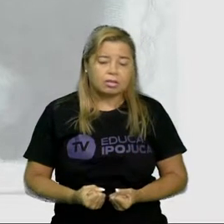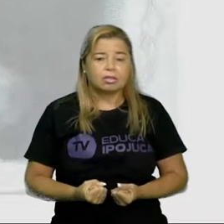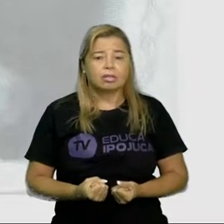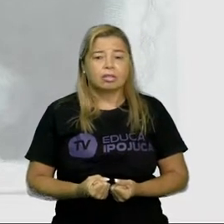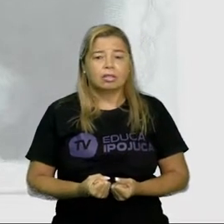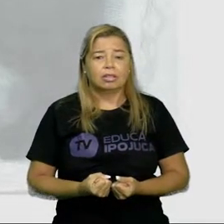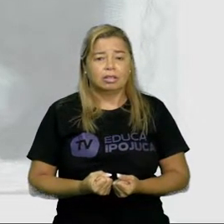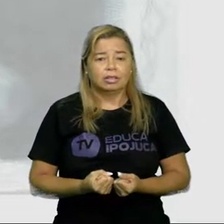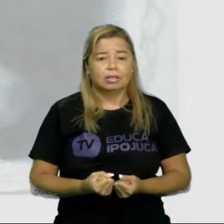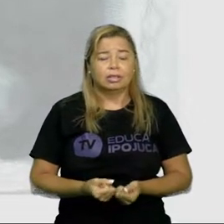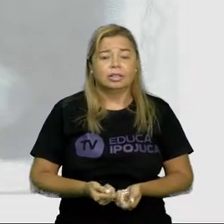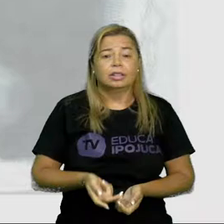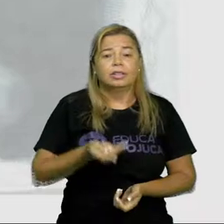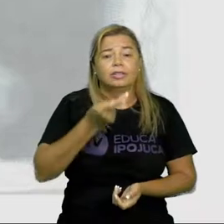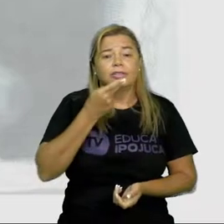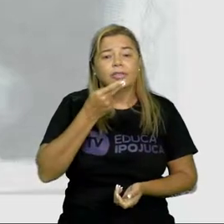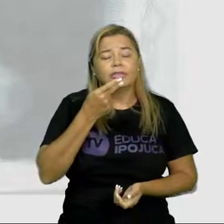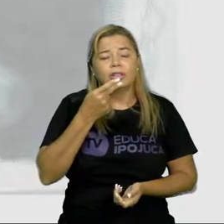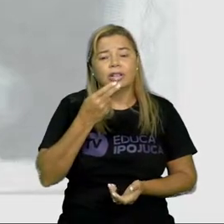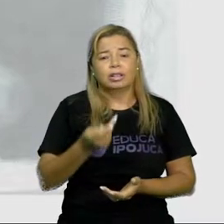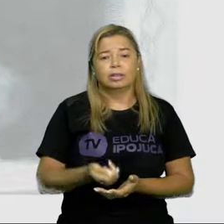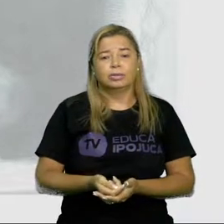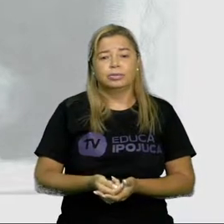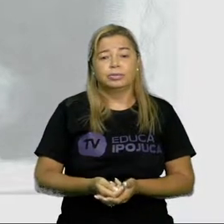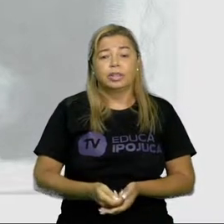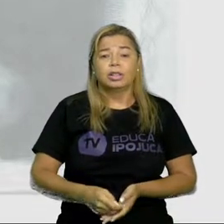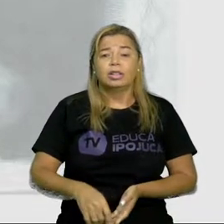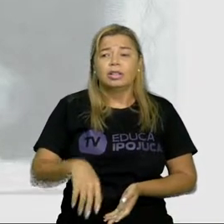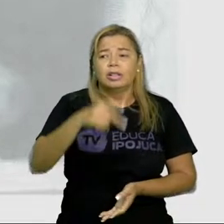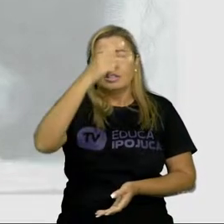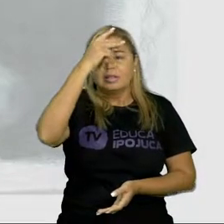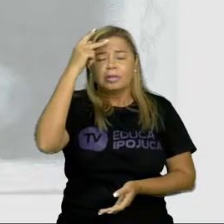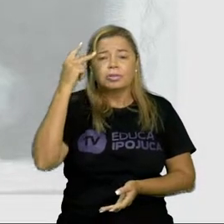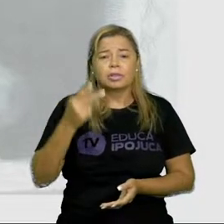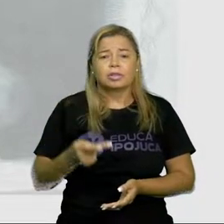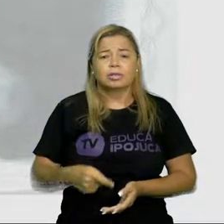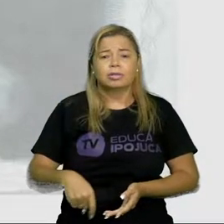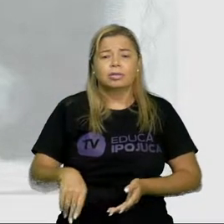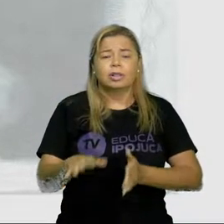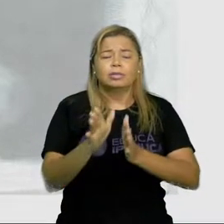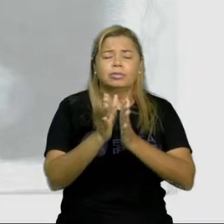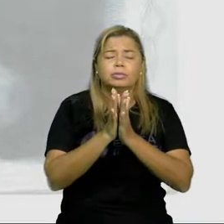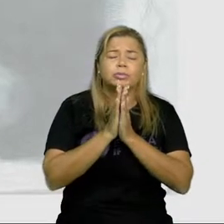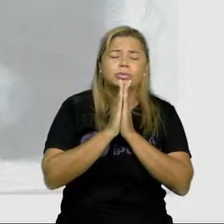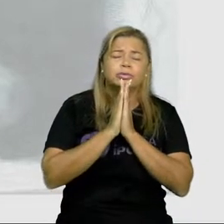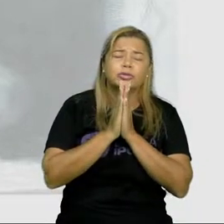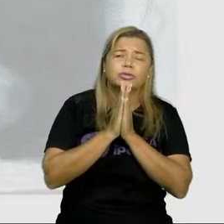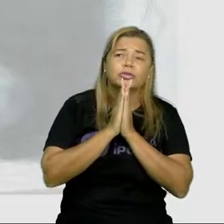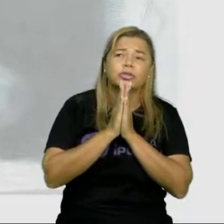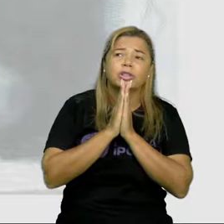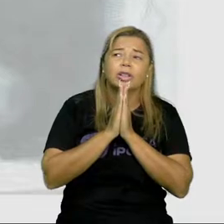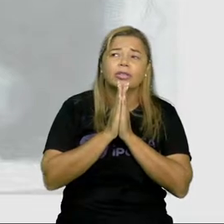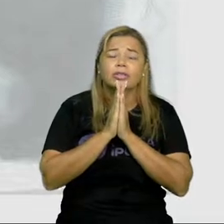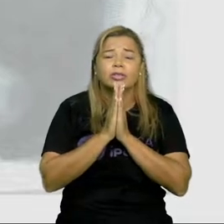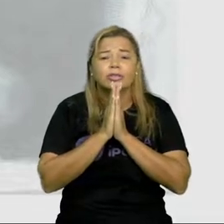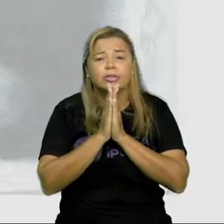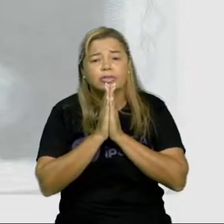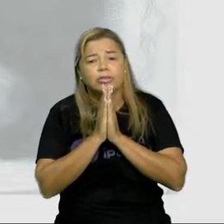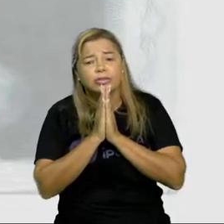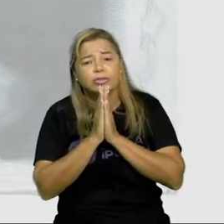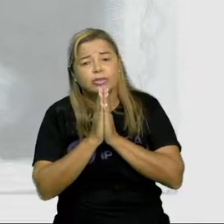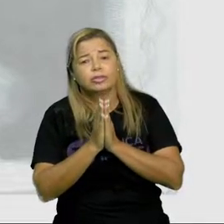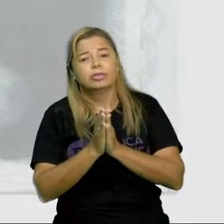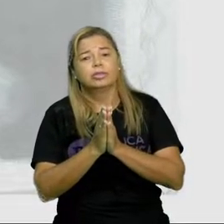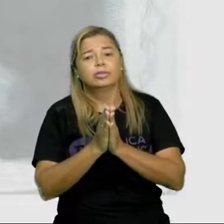implorou ao homem ó homem, tu que és tão forte, que bate no cão